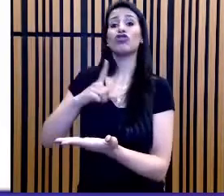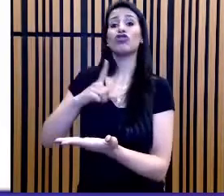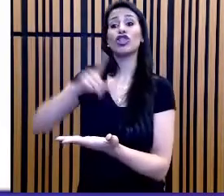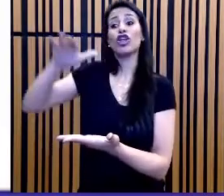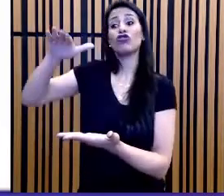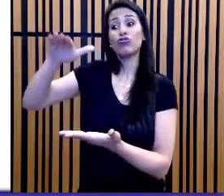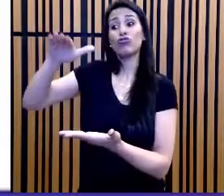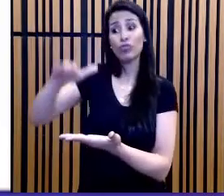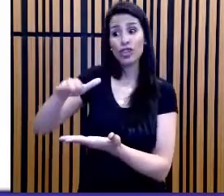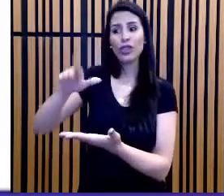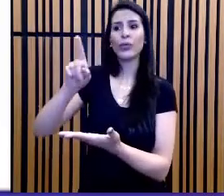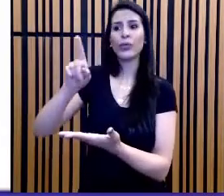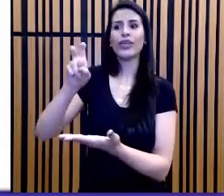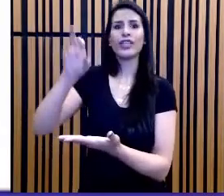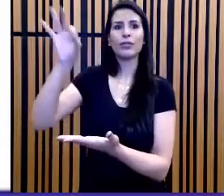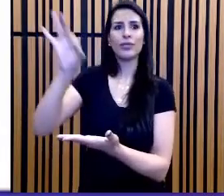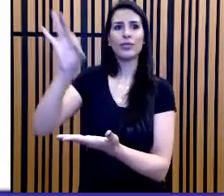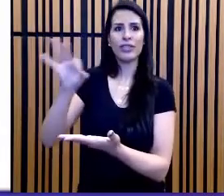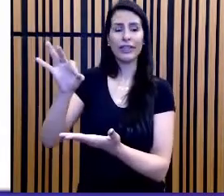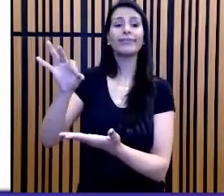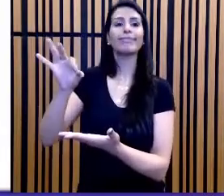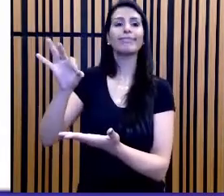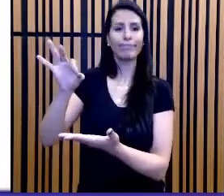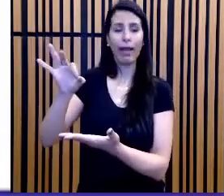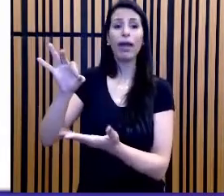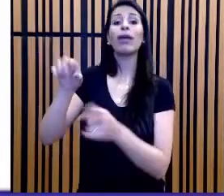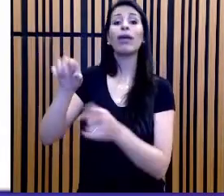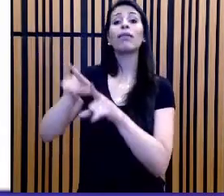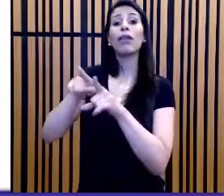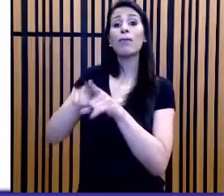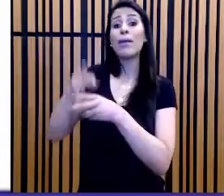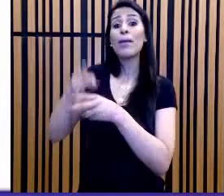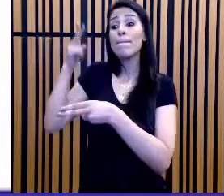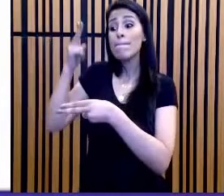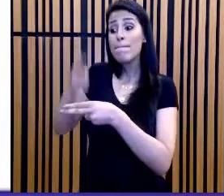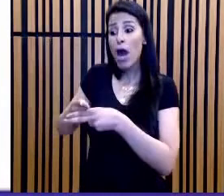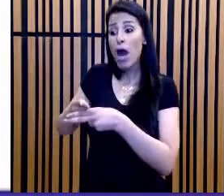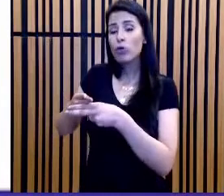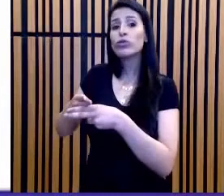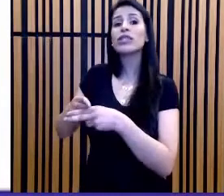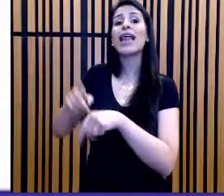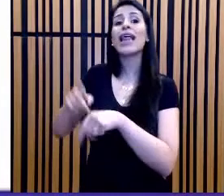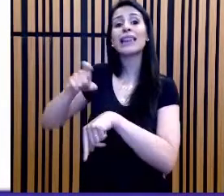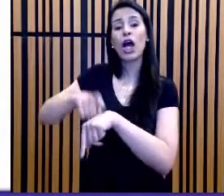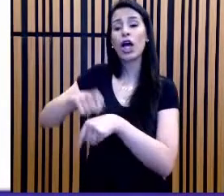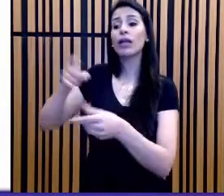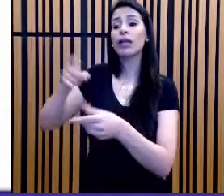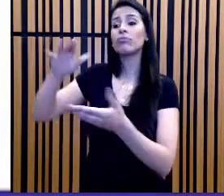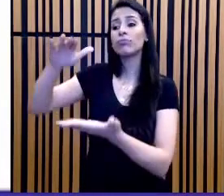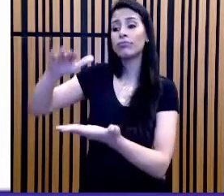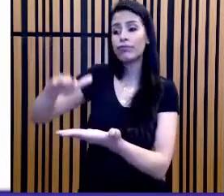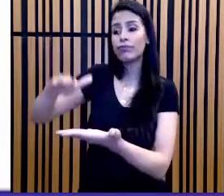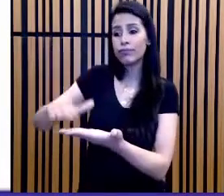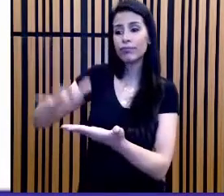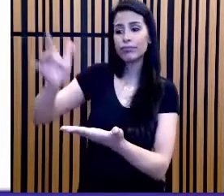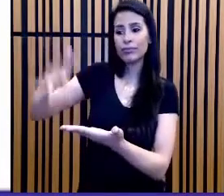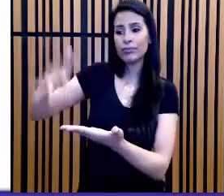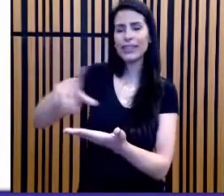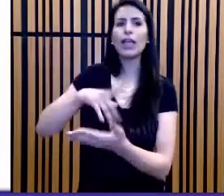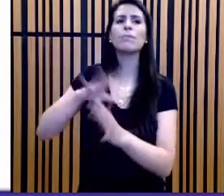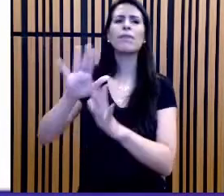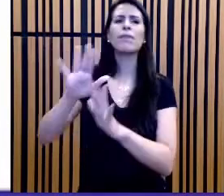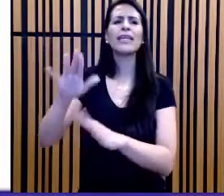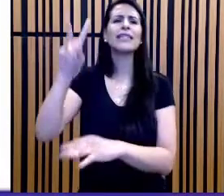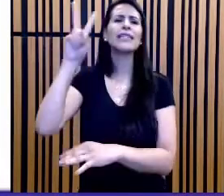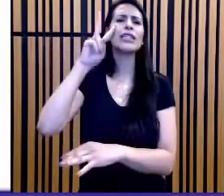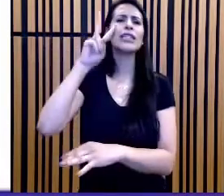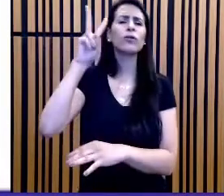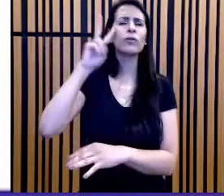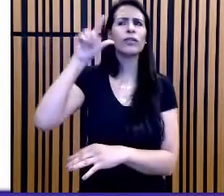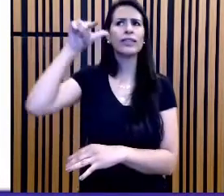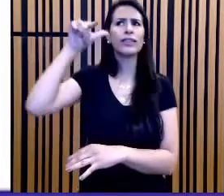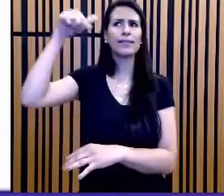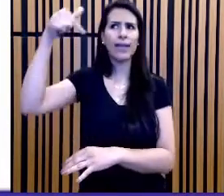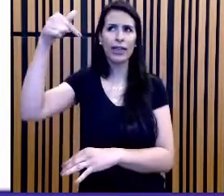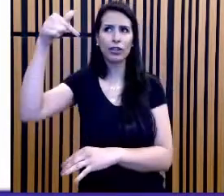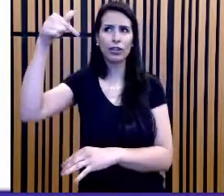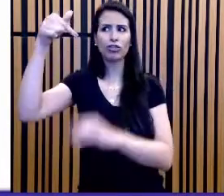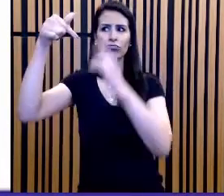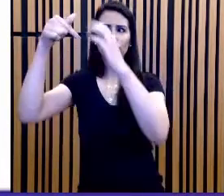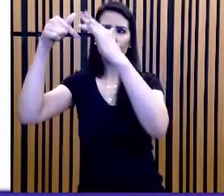acontece quando restam 5% do volume total. Observe comigo, de segunda às sete da manhã até segunda às 13 horas